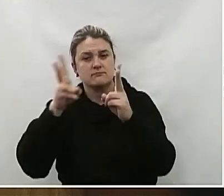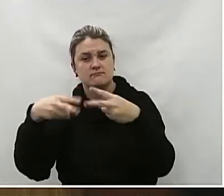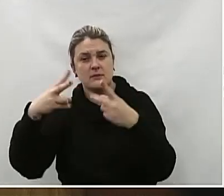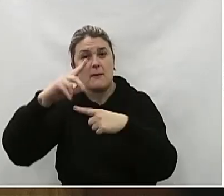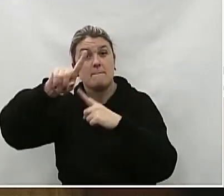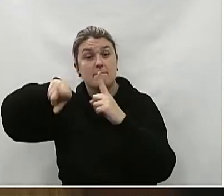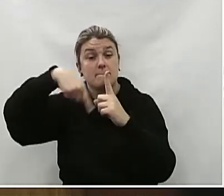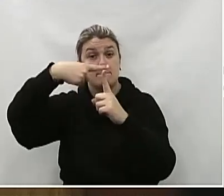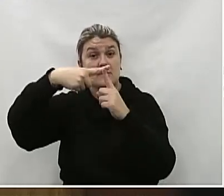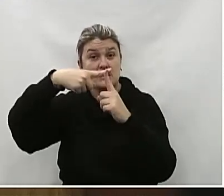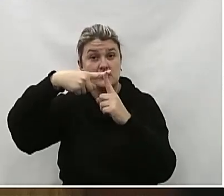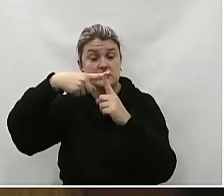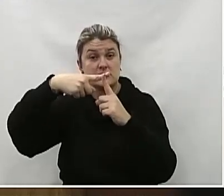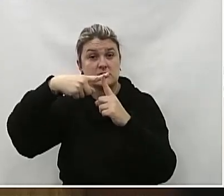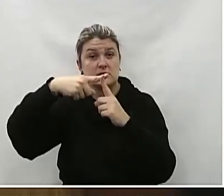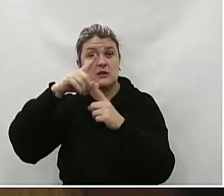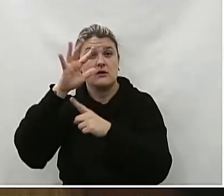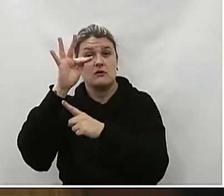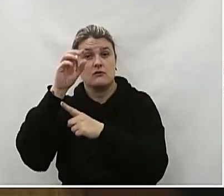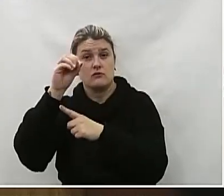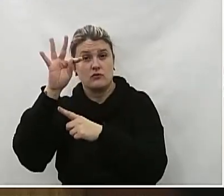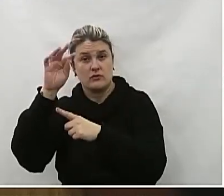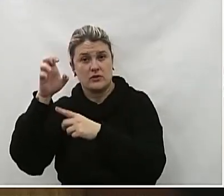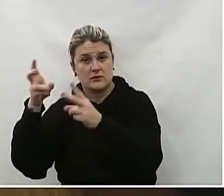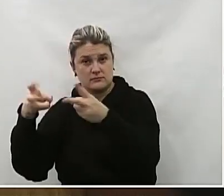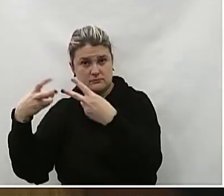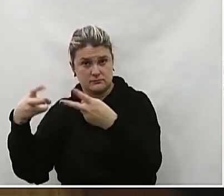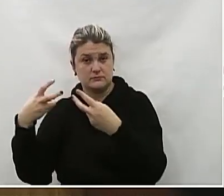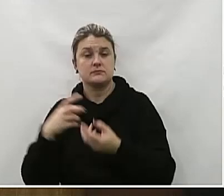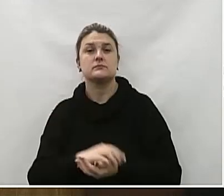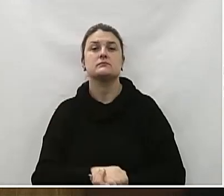superávit financeiro nas respectivas fontes de recursos